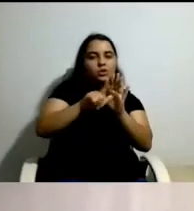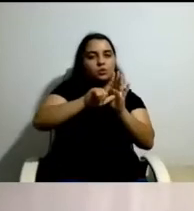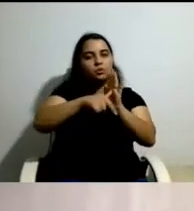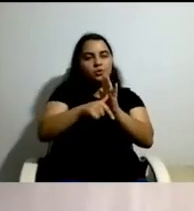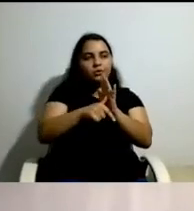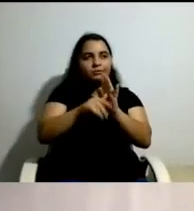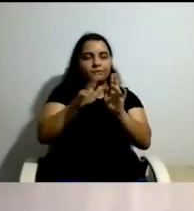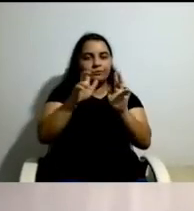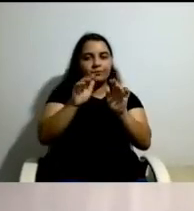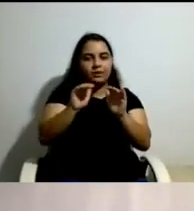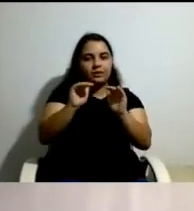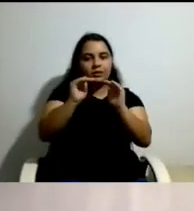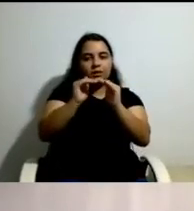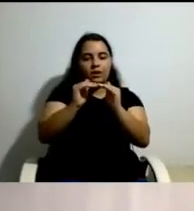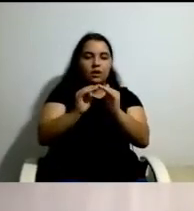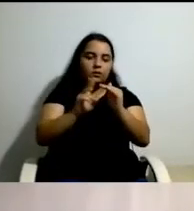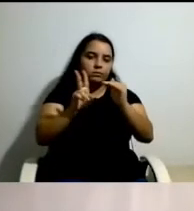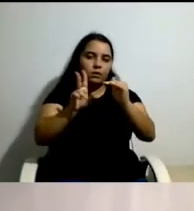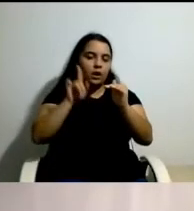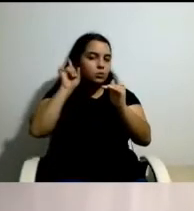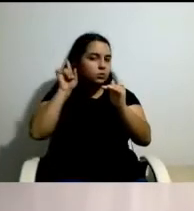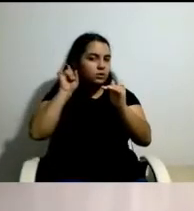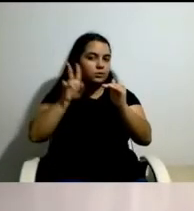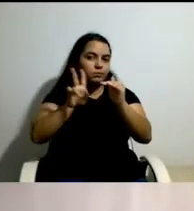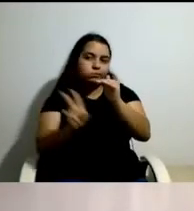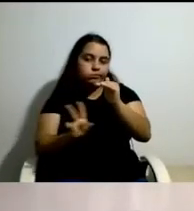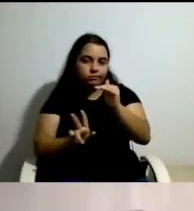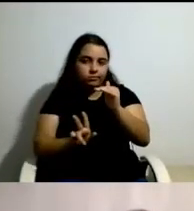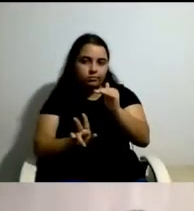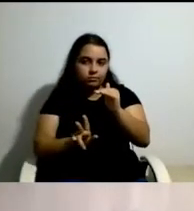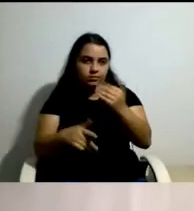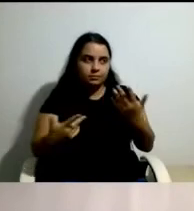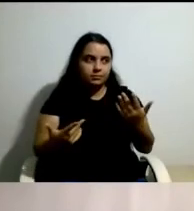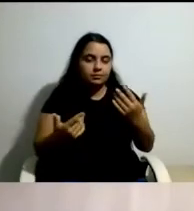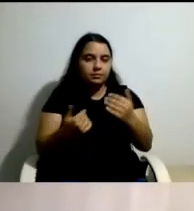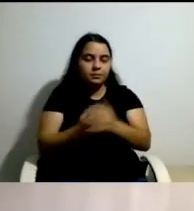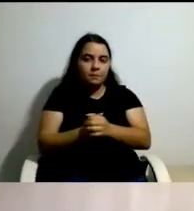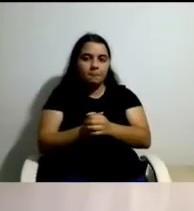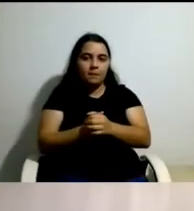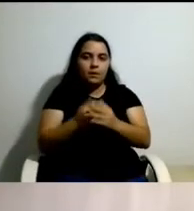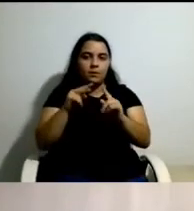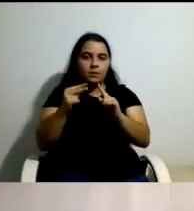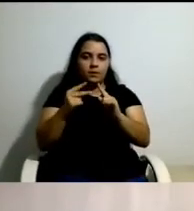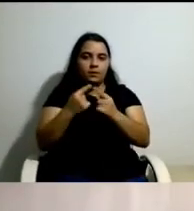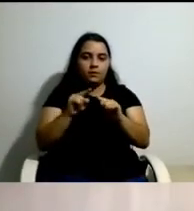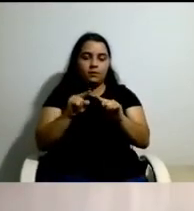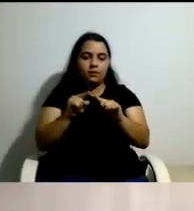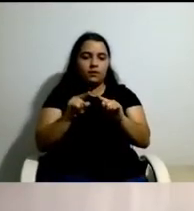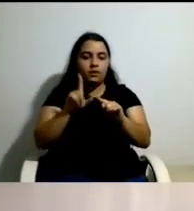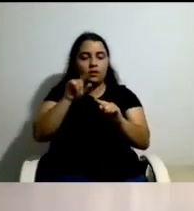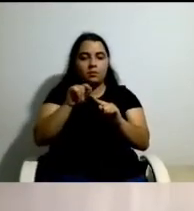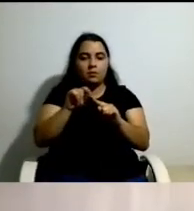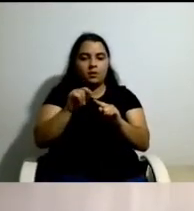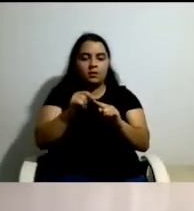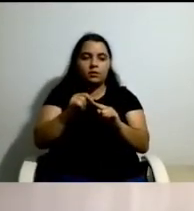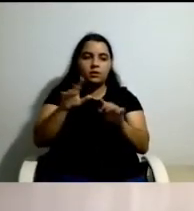cumprido numa perspectiva eventualmente mais burocrática. E depois condicionou a amplitude de experimentação do